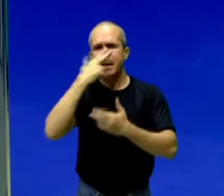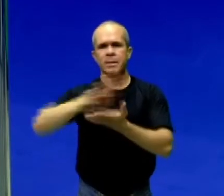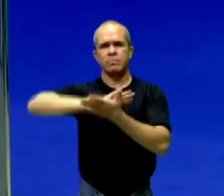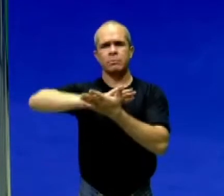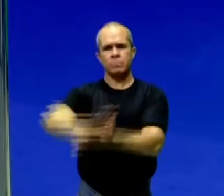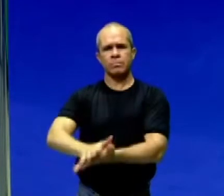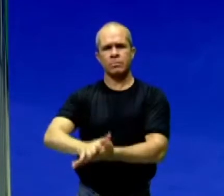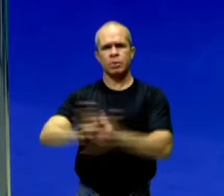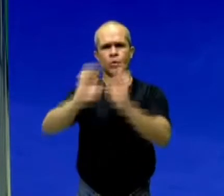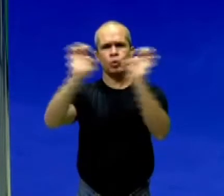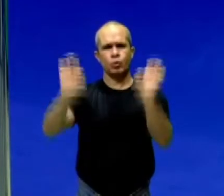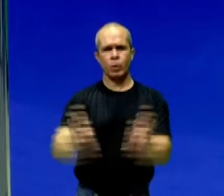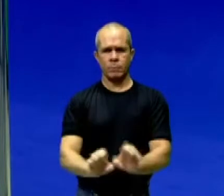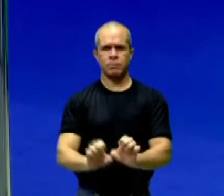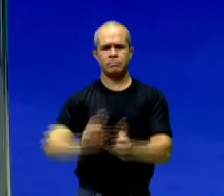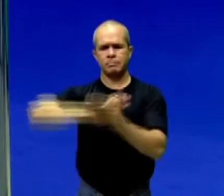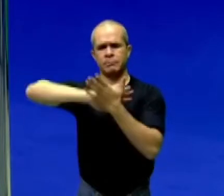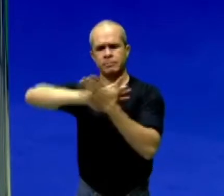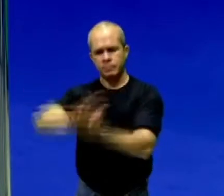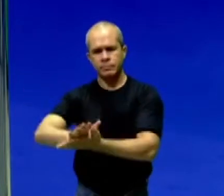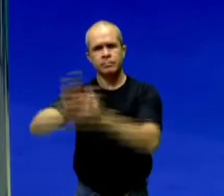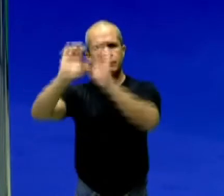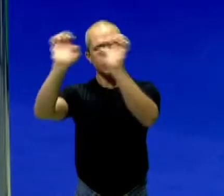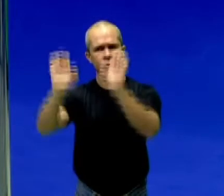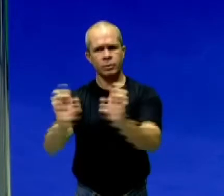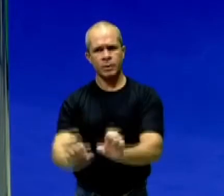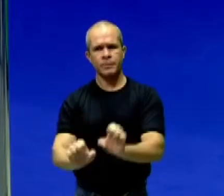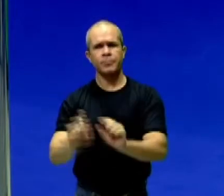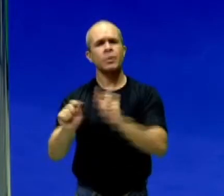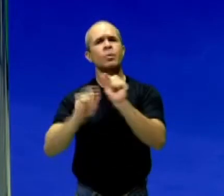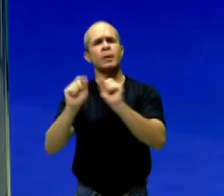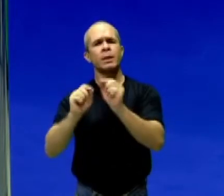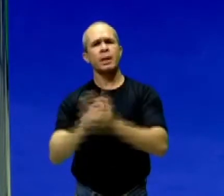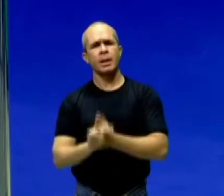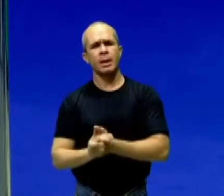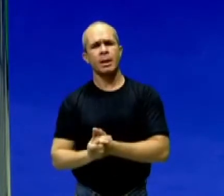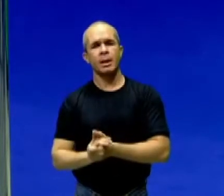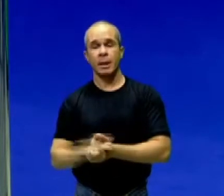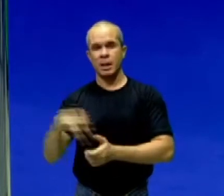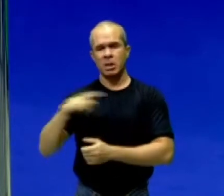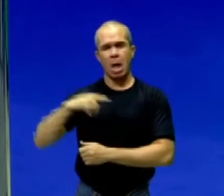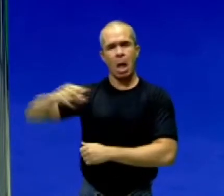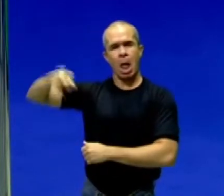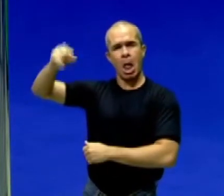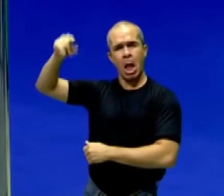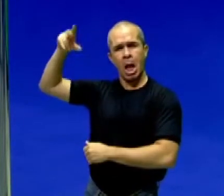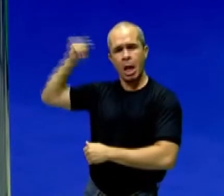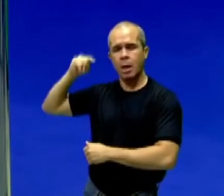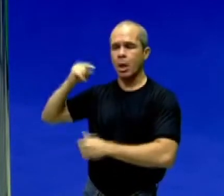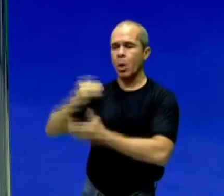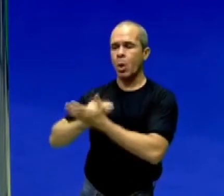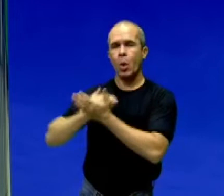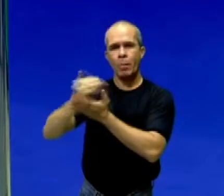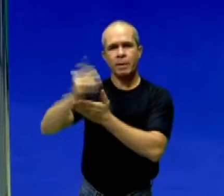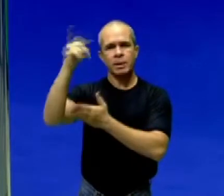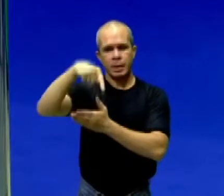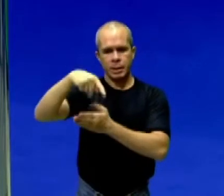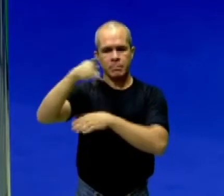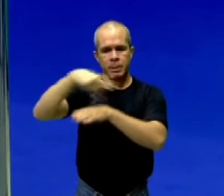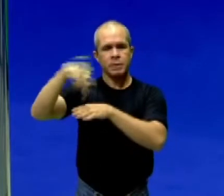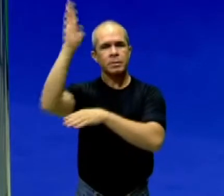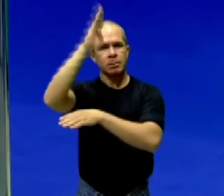bem resumida e bem breve, o é o racismo estrutural? Desde o início da colonização do Brasil